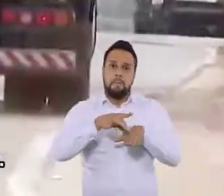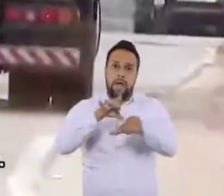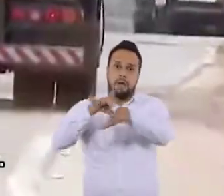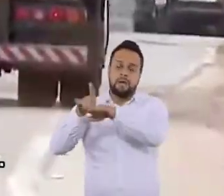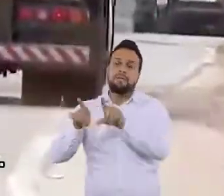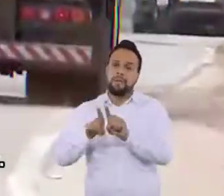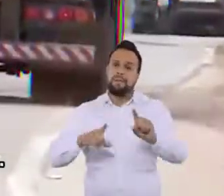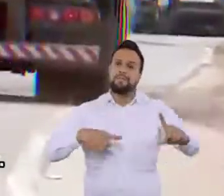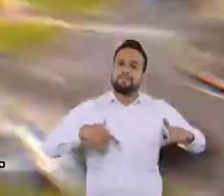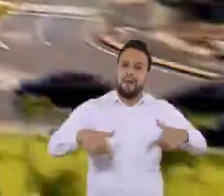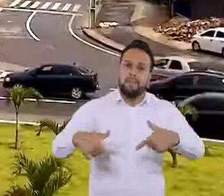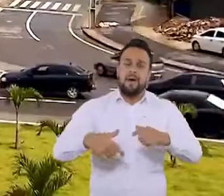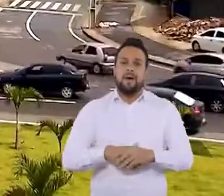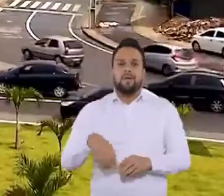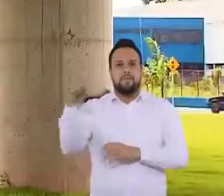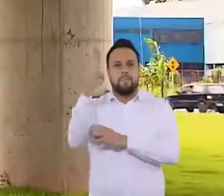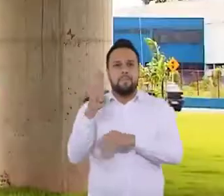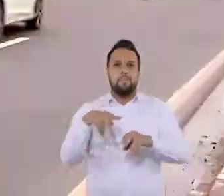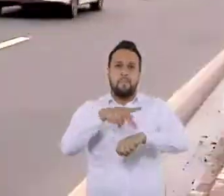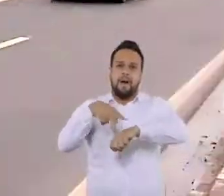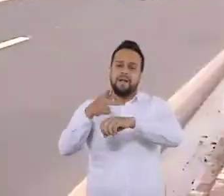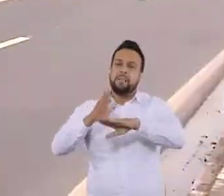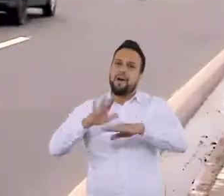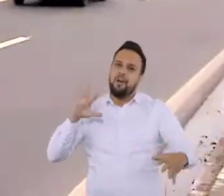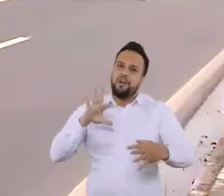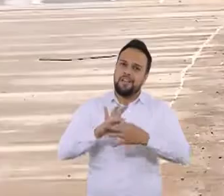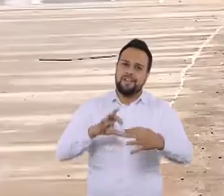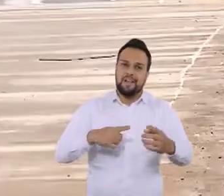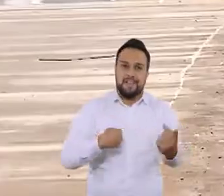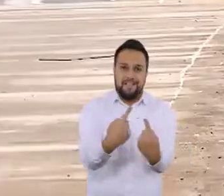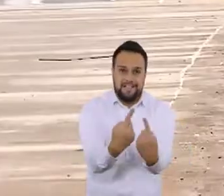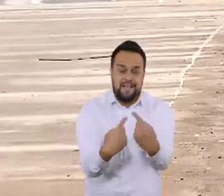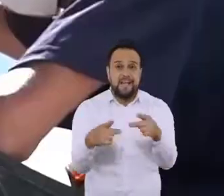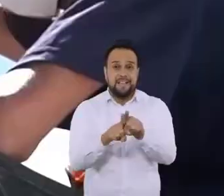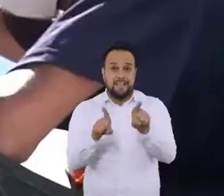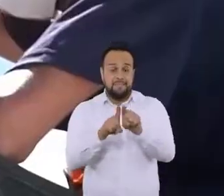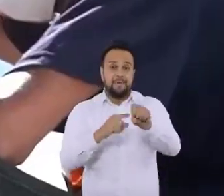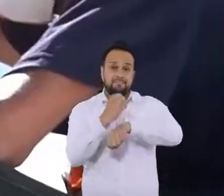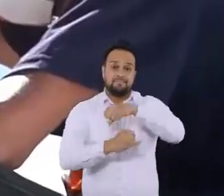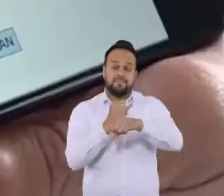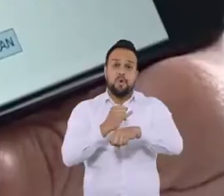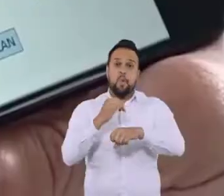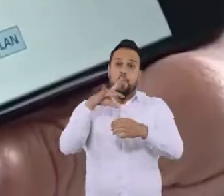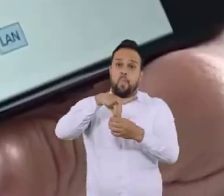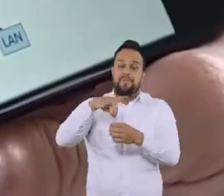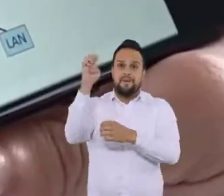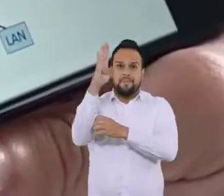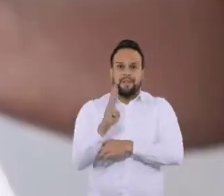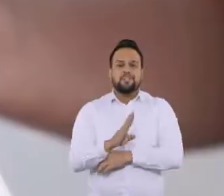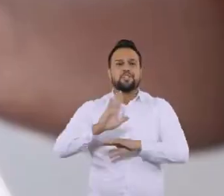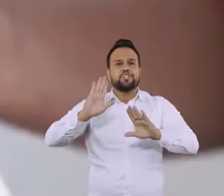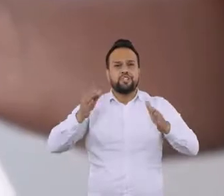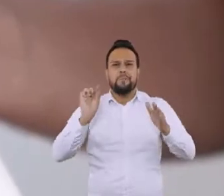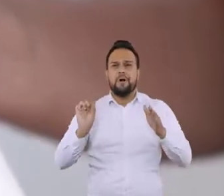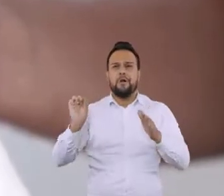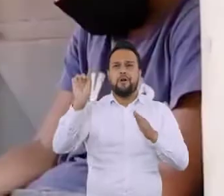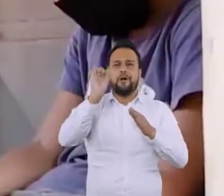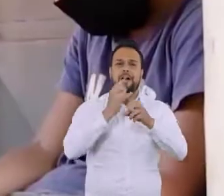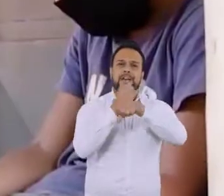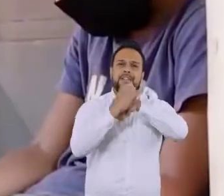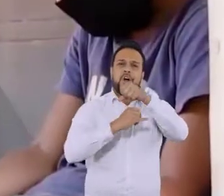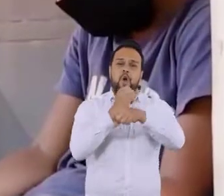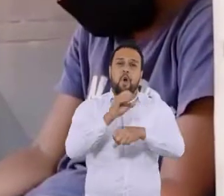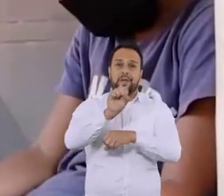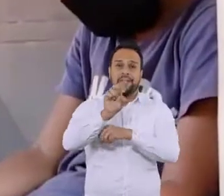de mercadorias e serviços. É o nosso país cada vez mais conectado pelas estradas e pelo programa Wi-Fi Brasil, que já levou a